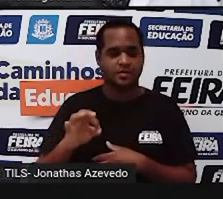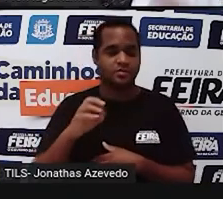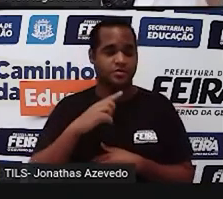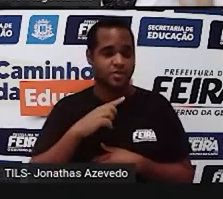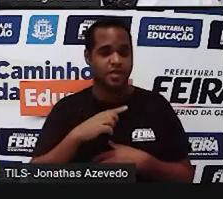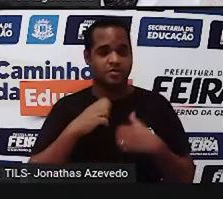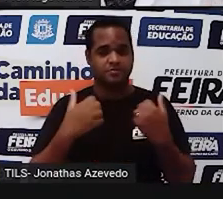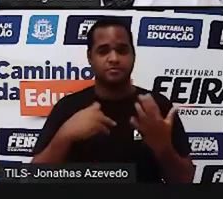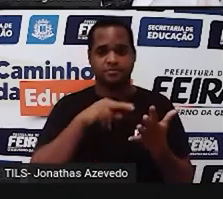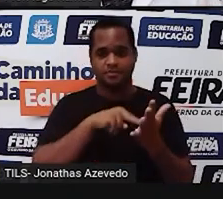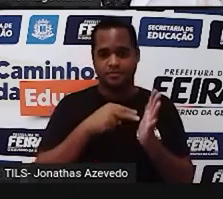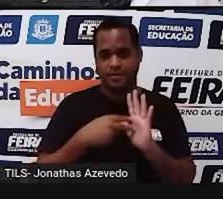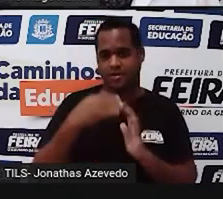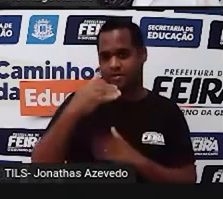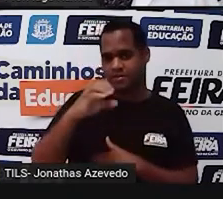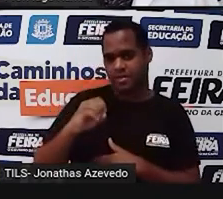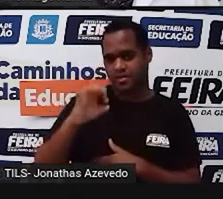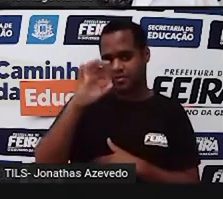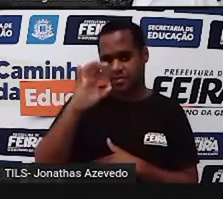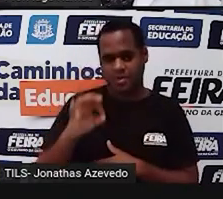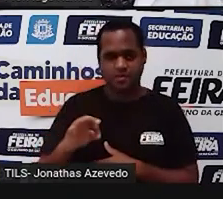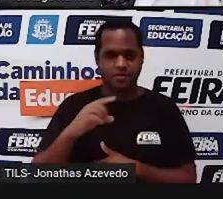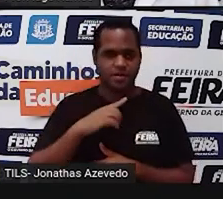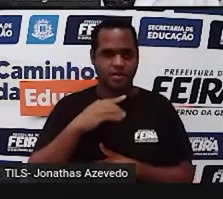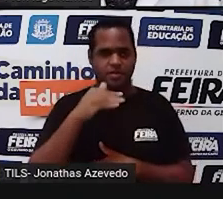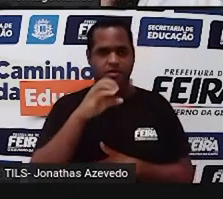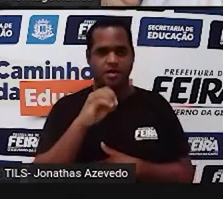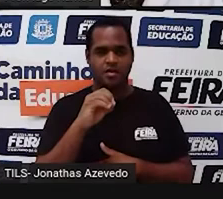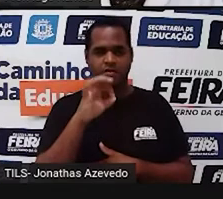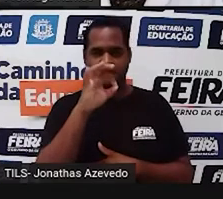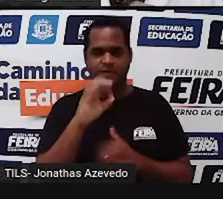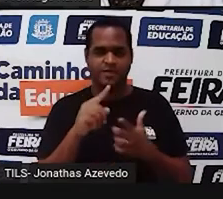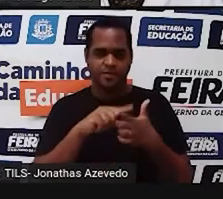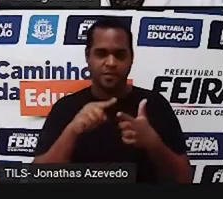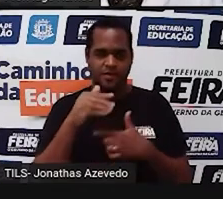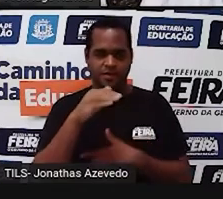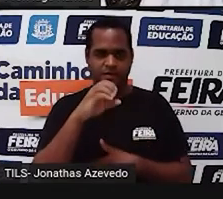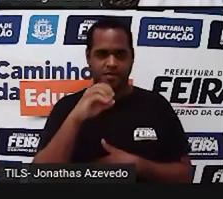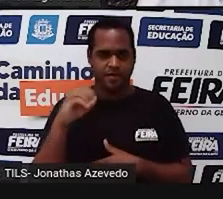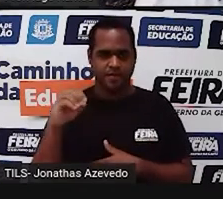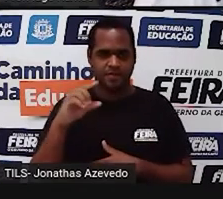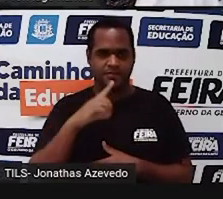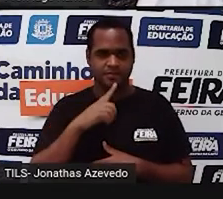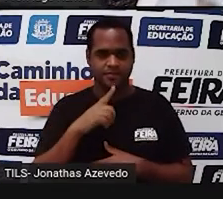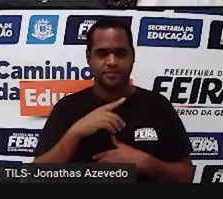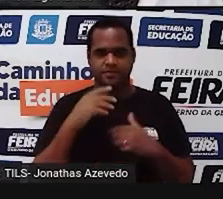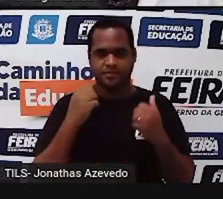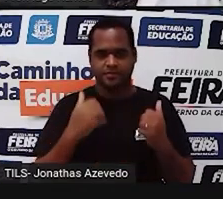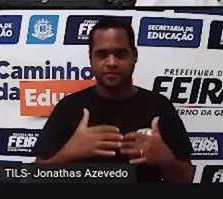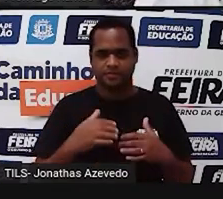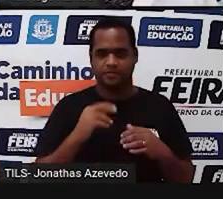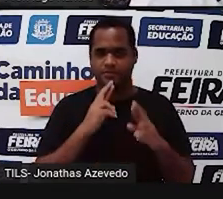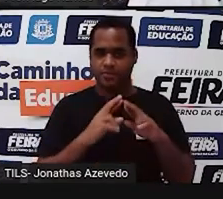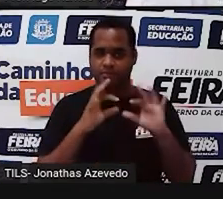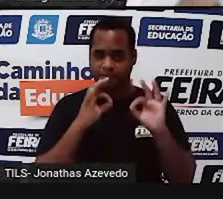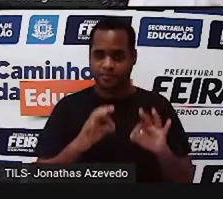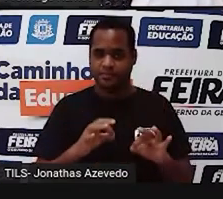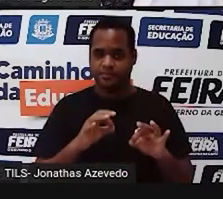significa 10 dividido por 100. Você pode usar a calculadora e colocar 10 dividido por 100. Vai dar um resultado.